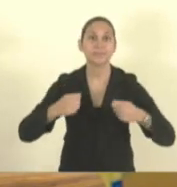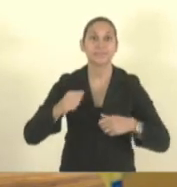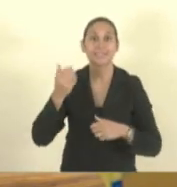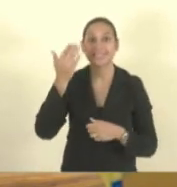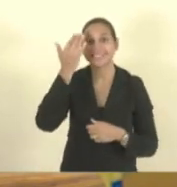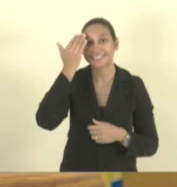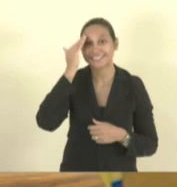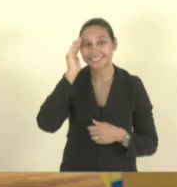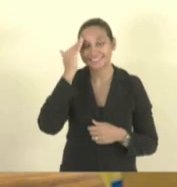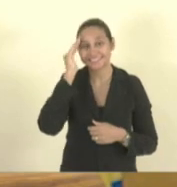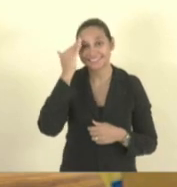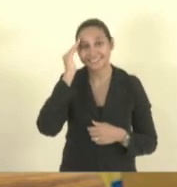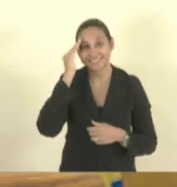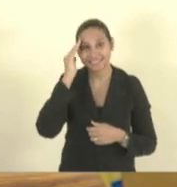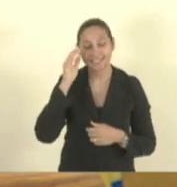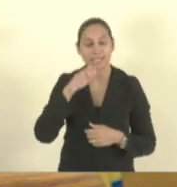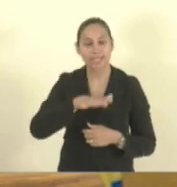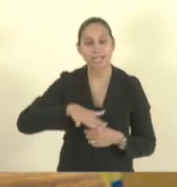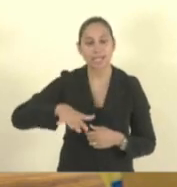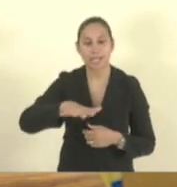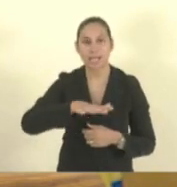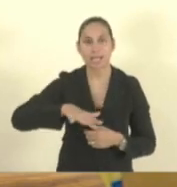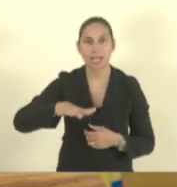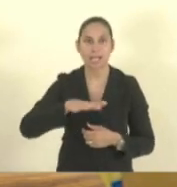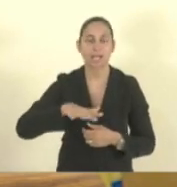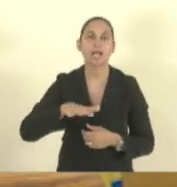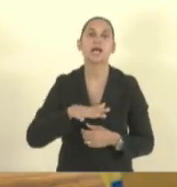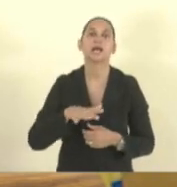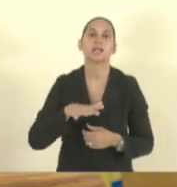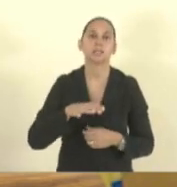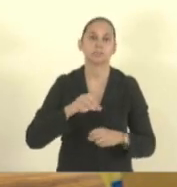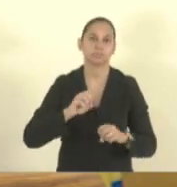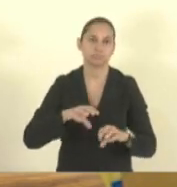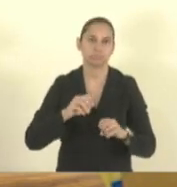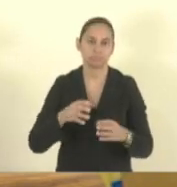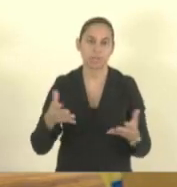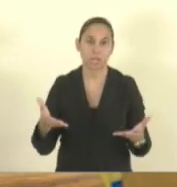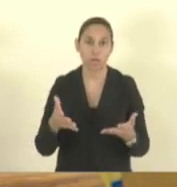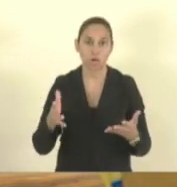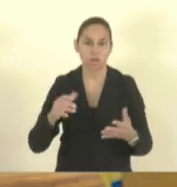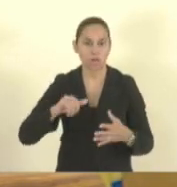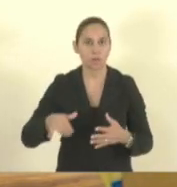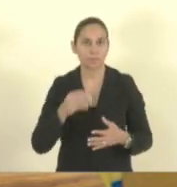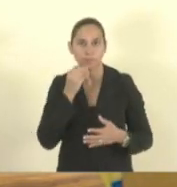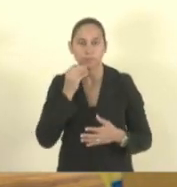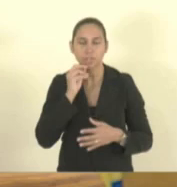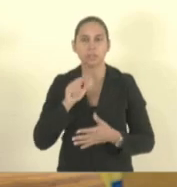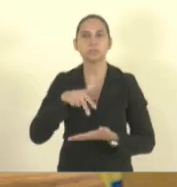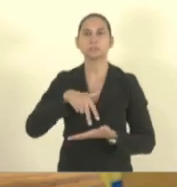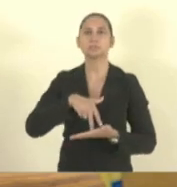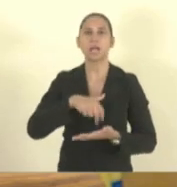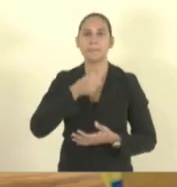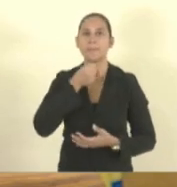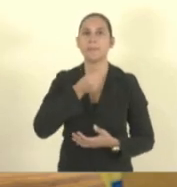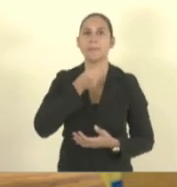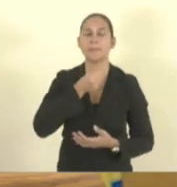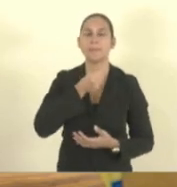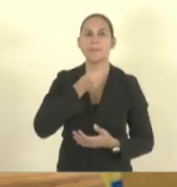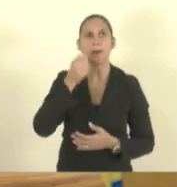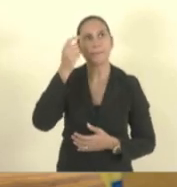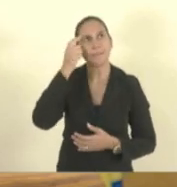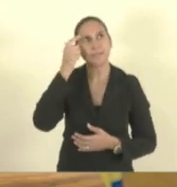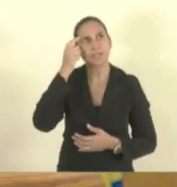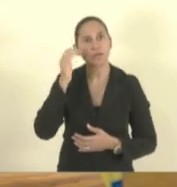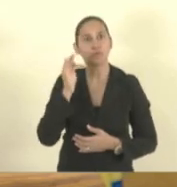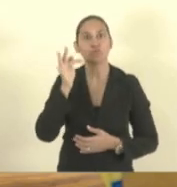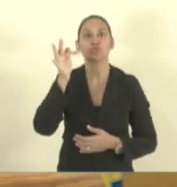olhar para esse espaço de fala que a gente tem numa casa como essa e pensar muito mais para frente do que para